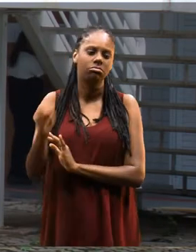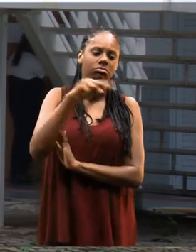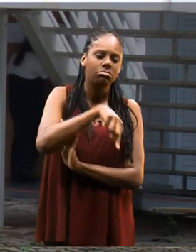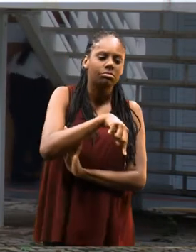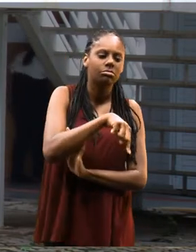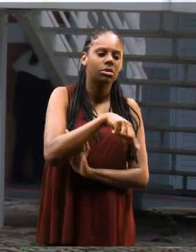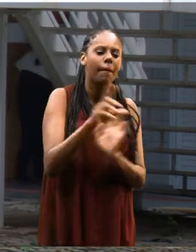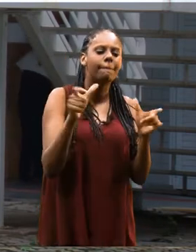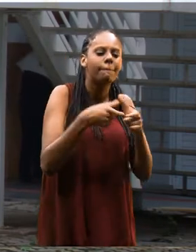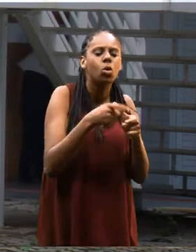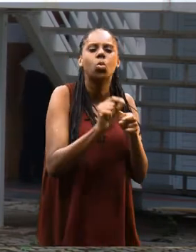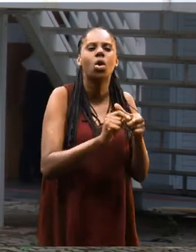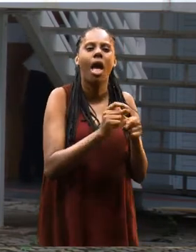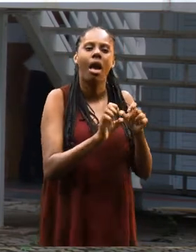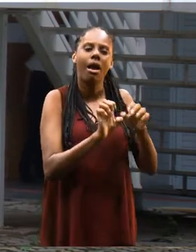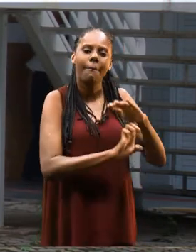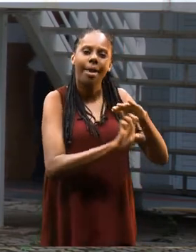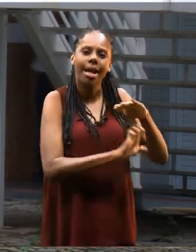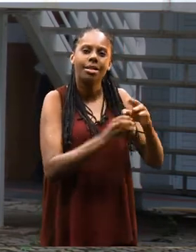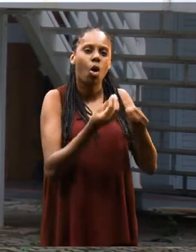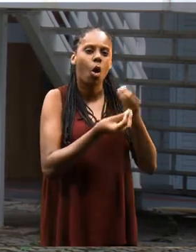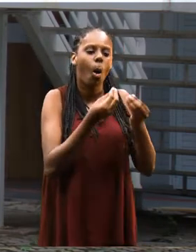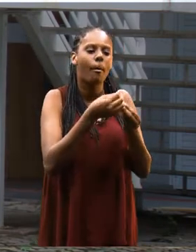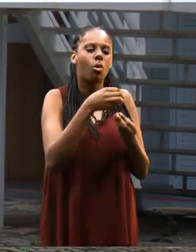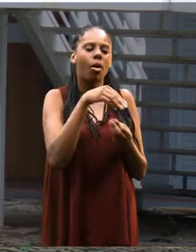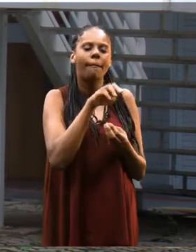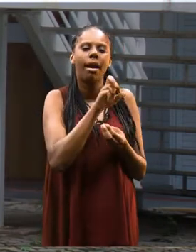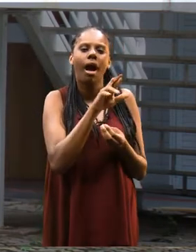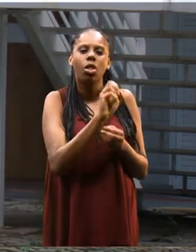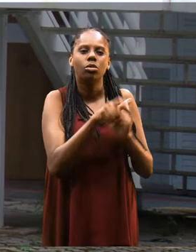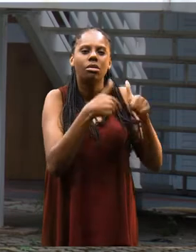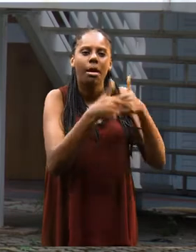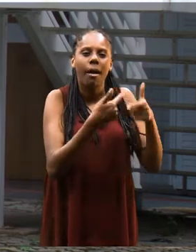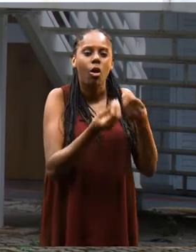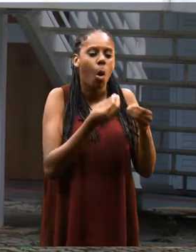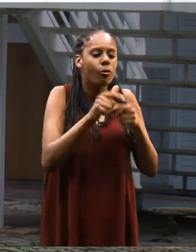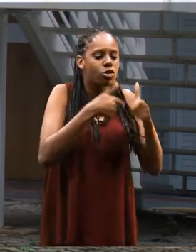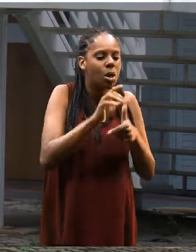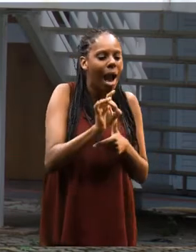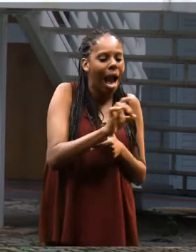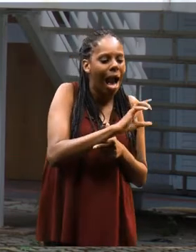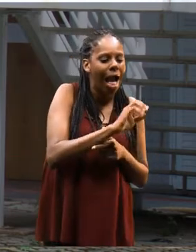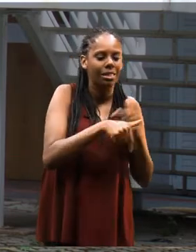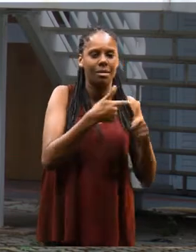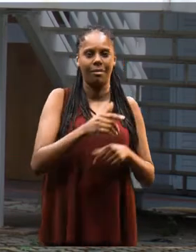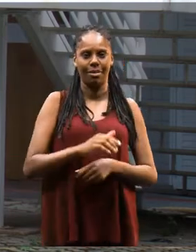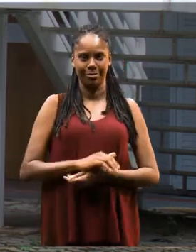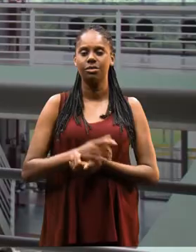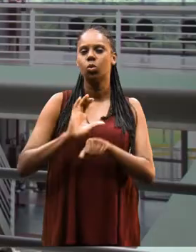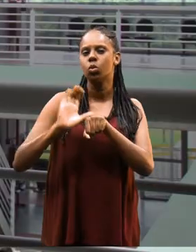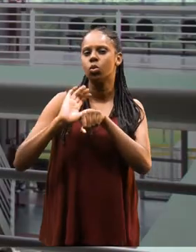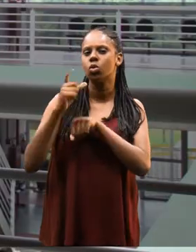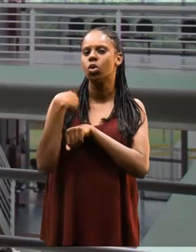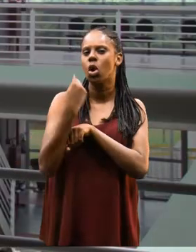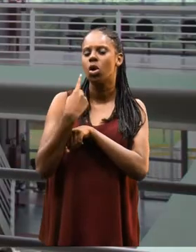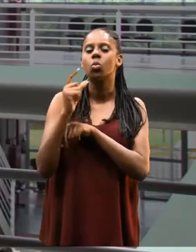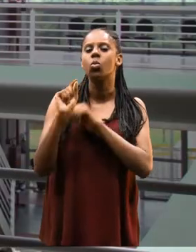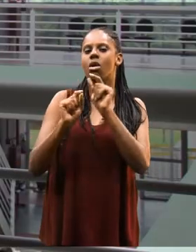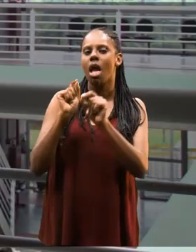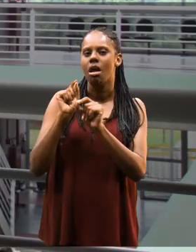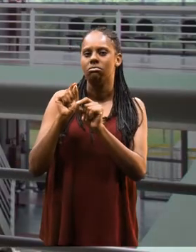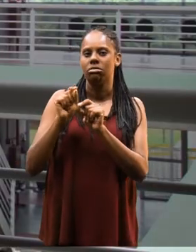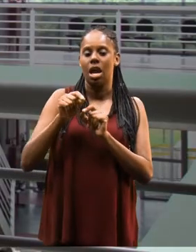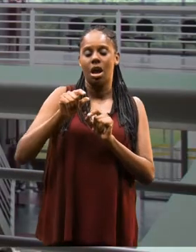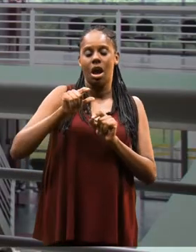E na parte mais micro seria de empresa, entender o mercado, entender como funciona cada ação, essas coisas assim. O nosso curso tem